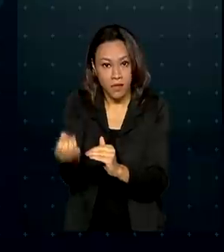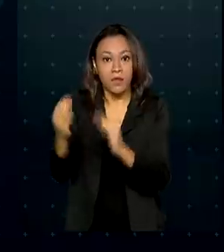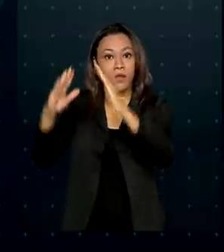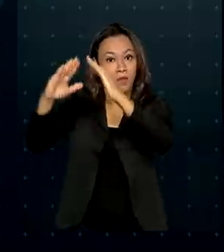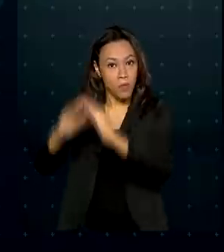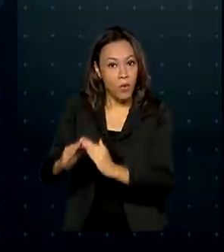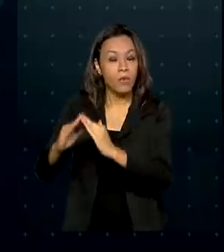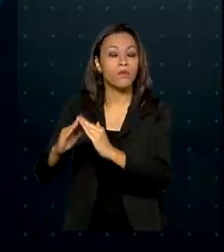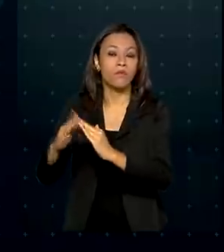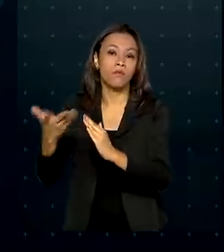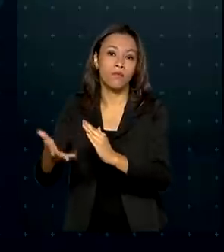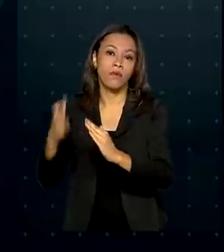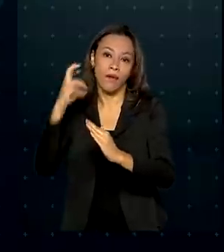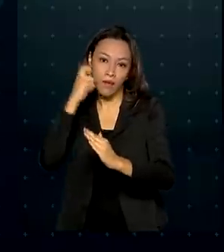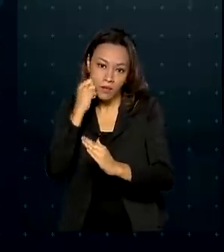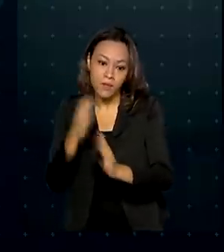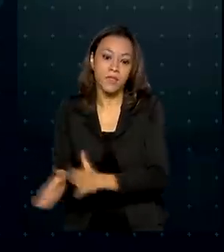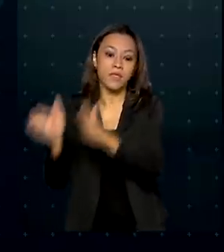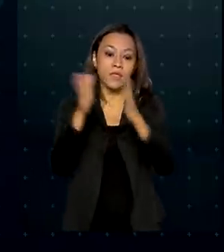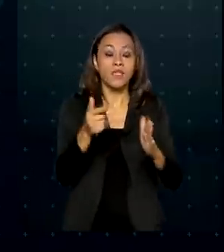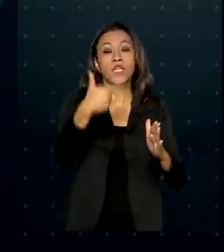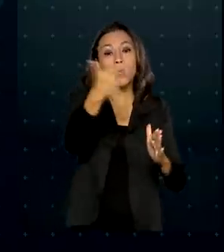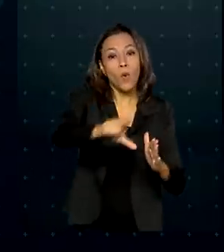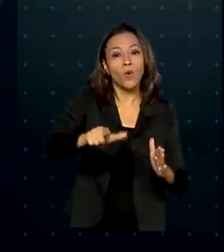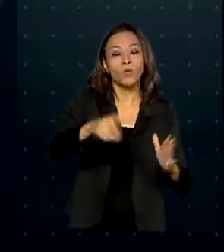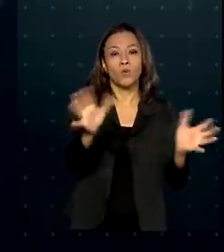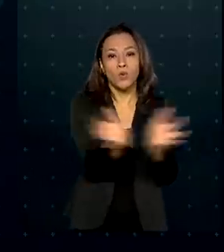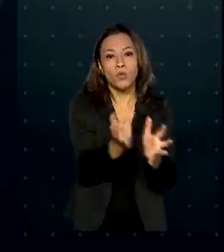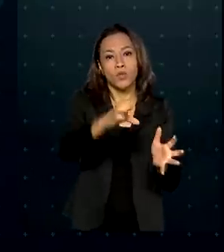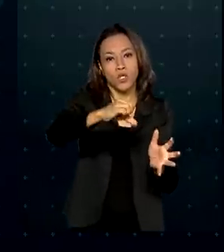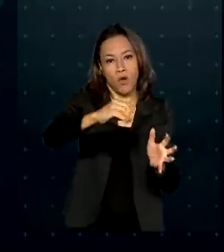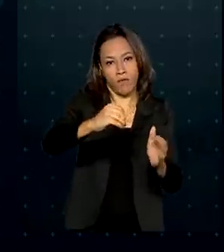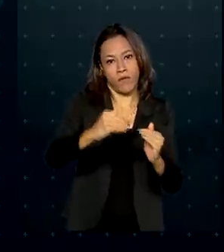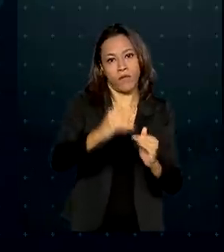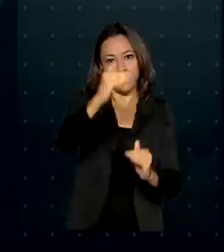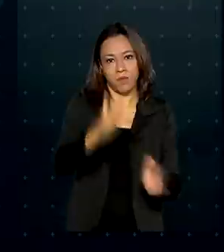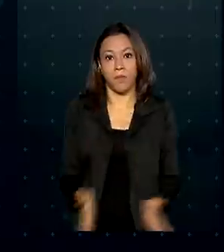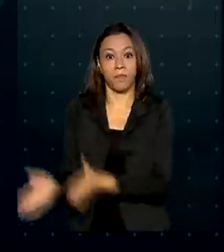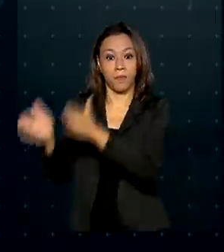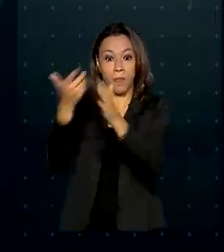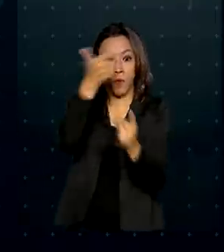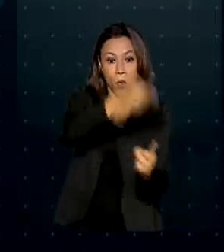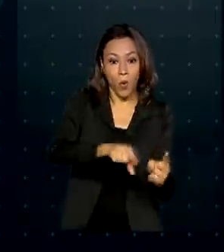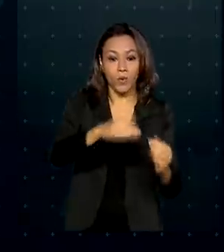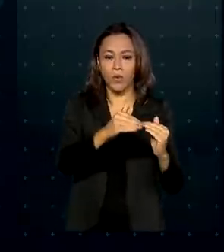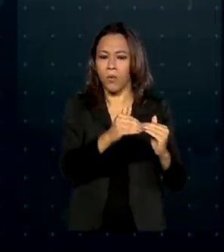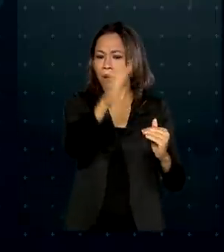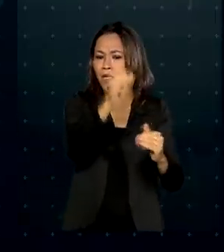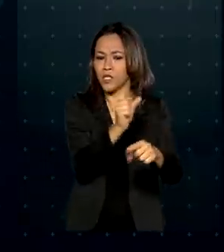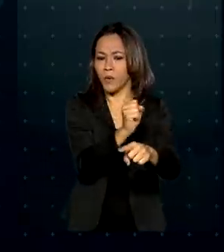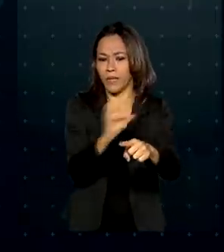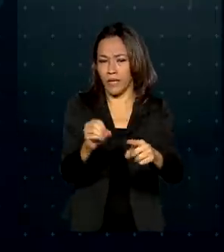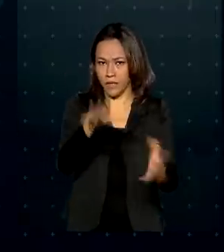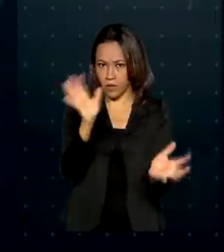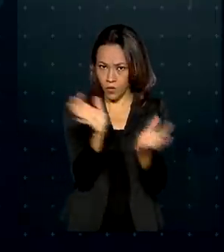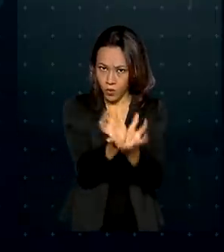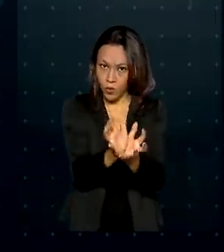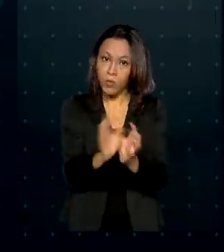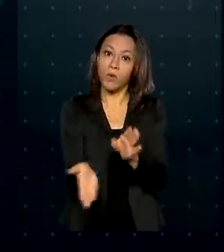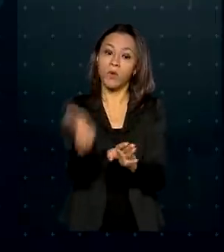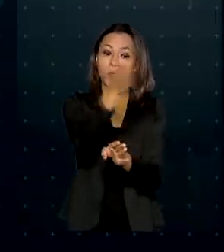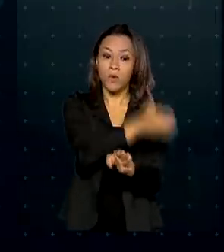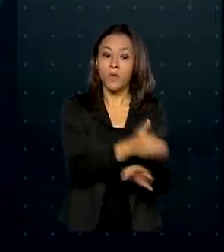pessoas acima de 90 anos. O próximo público atendido deve ser o de idosos com mais de 80 anos e o restante dos